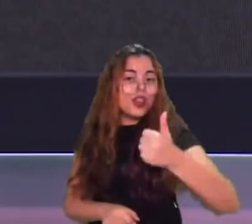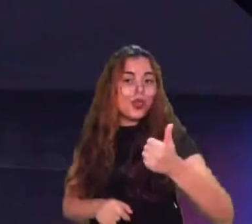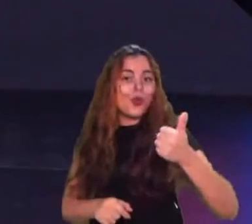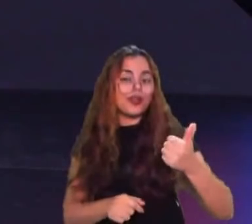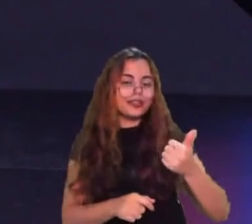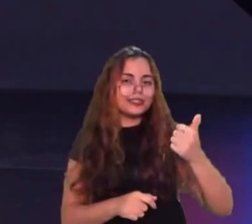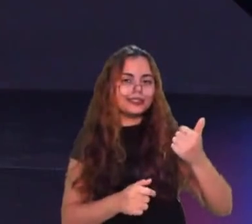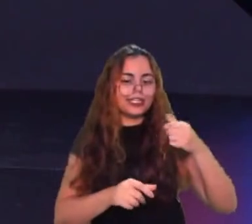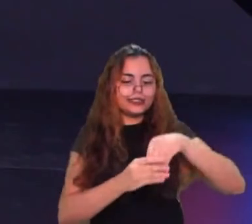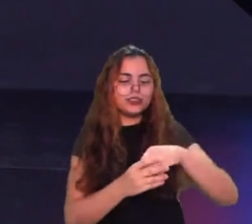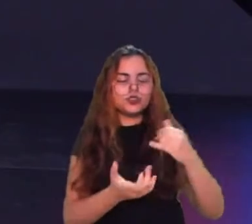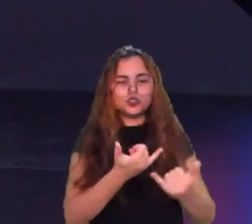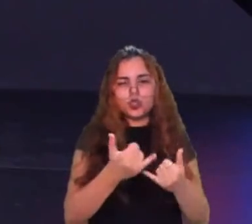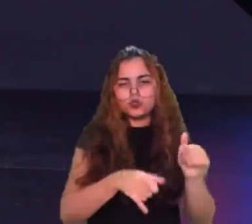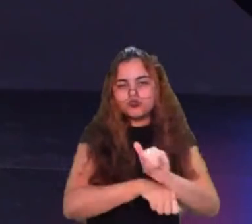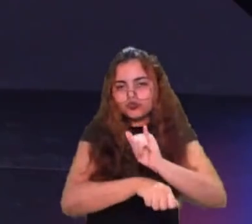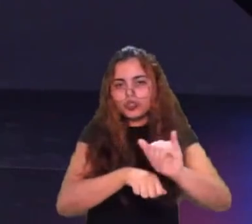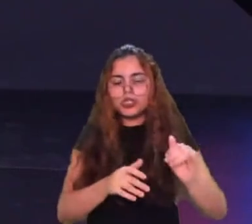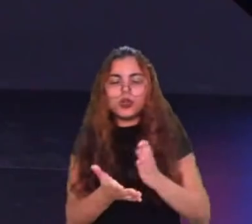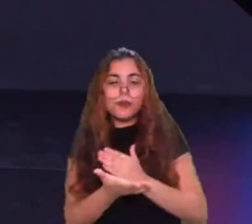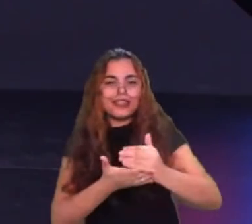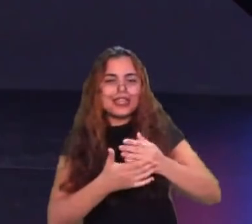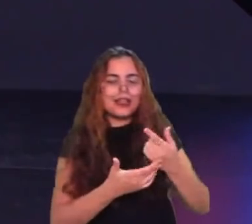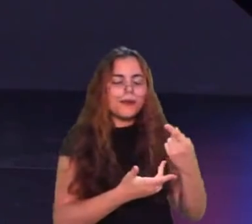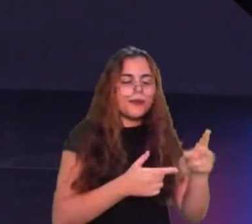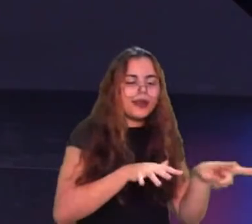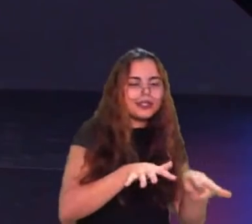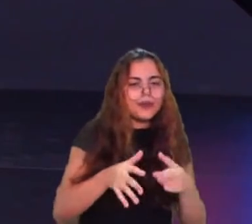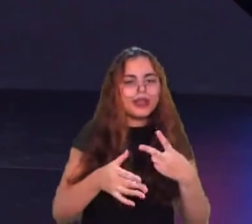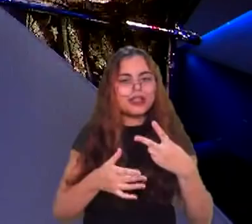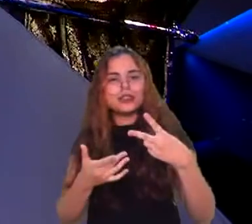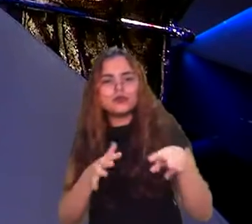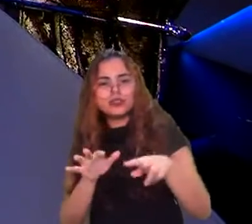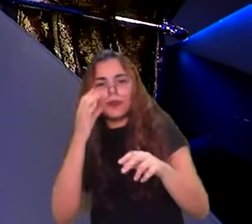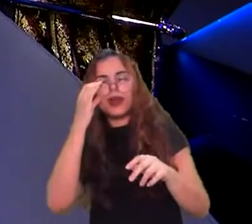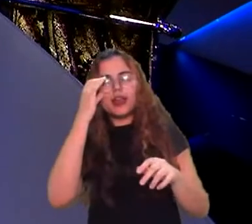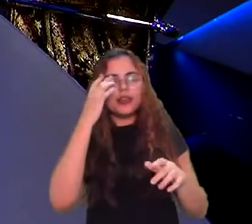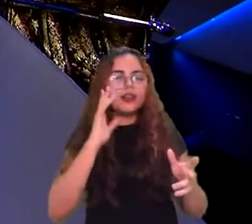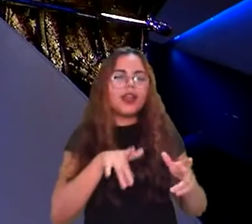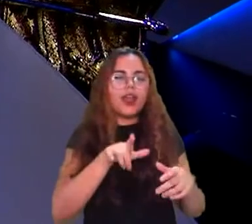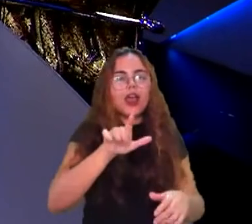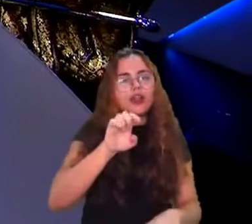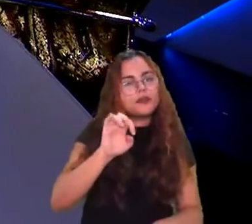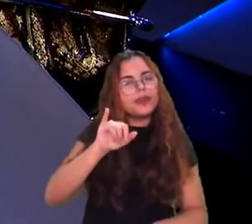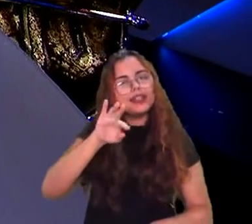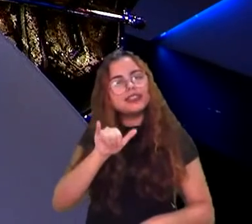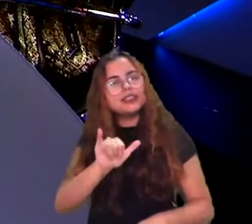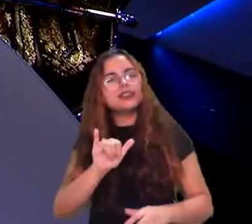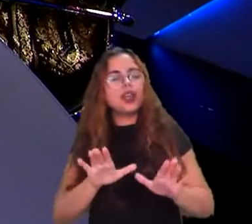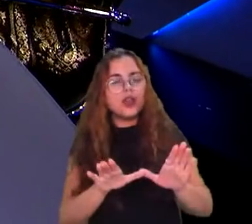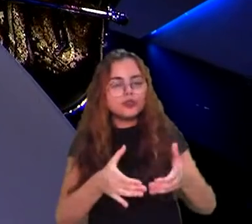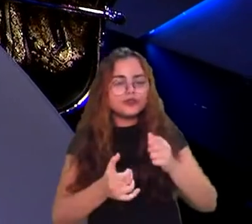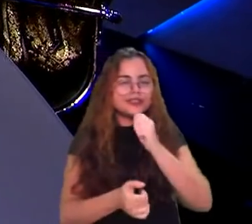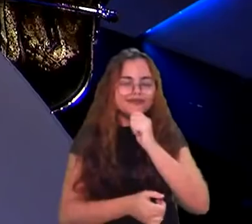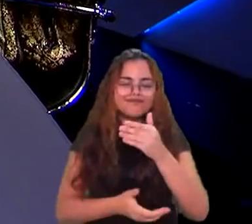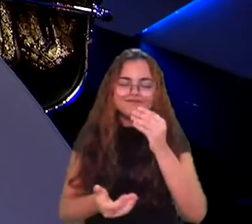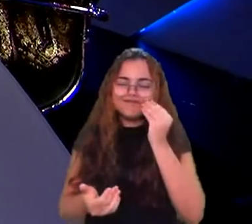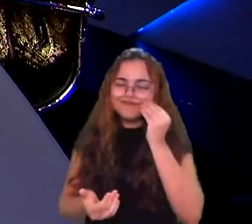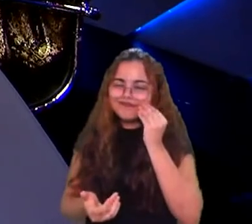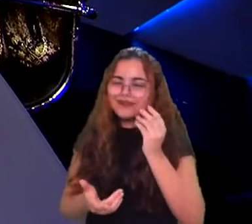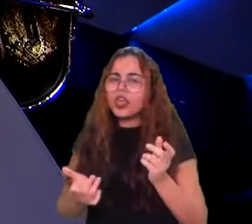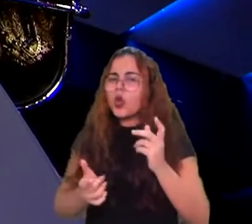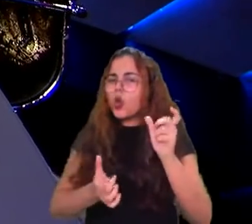semana, na segunda semana ainda, bem mais ou menos. A Liberty é um time que a gente ainda tá tentando, entendeu? Aonde que eles podem chegar, porque mostram bons